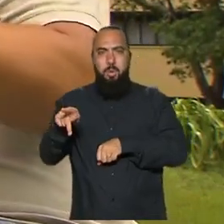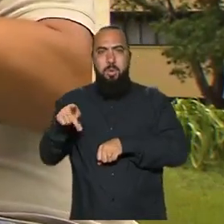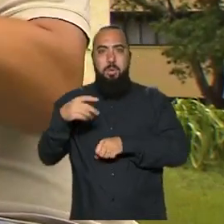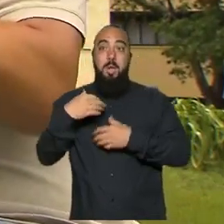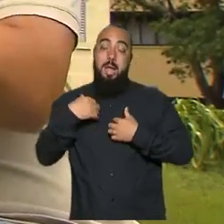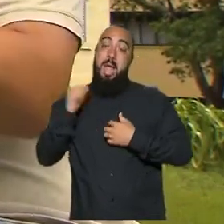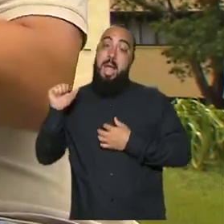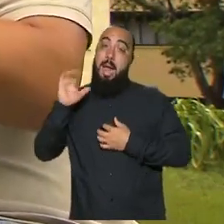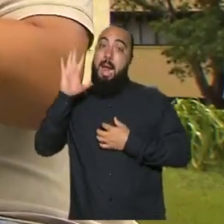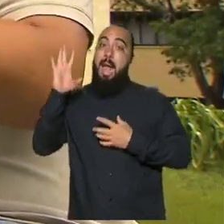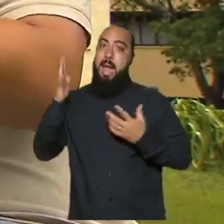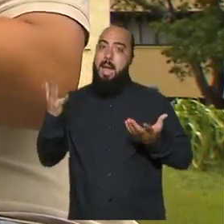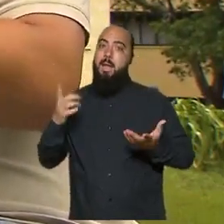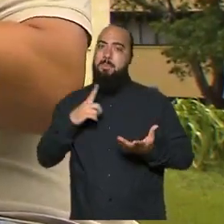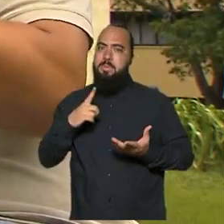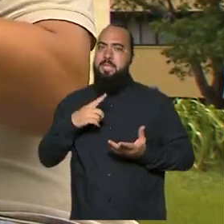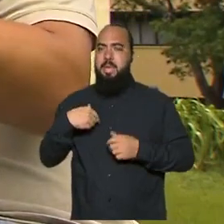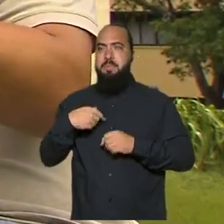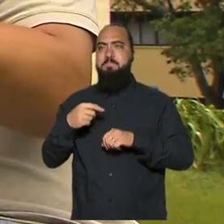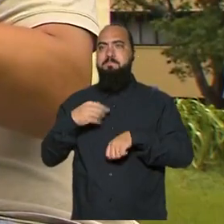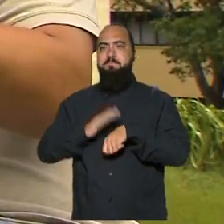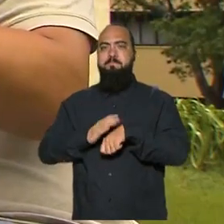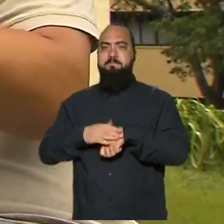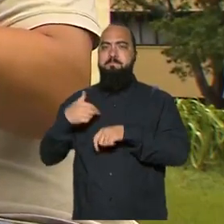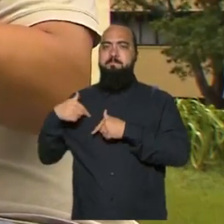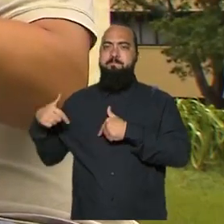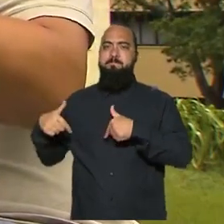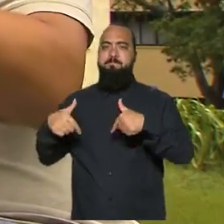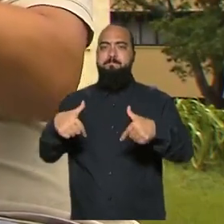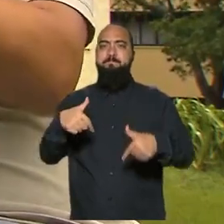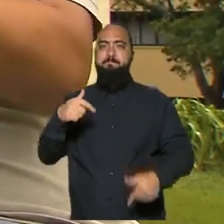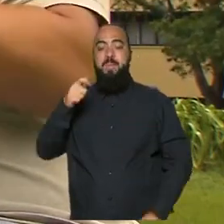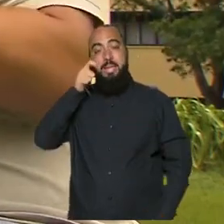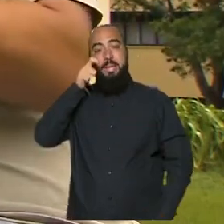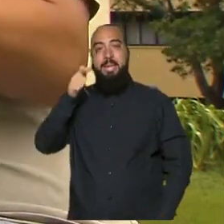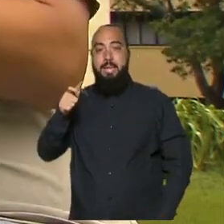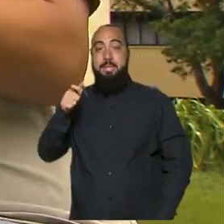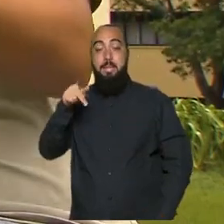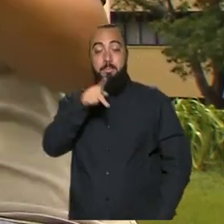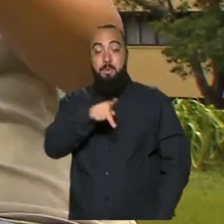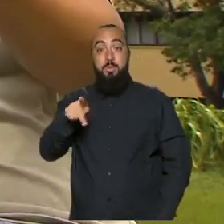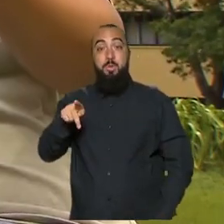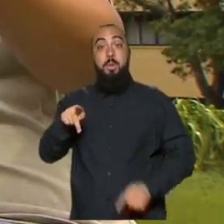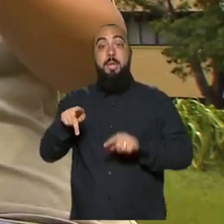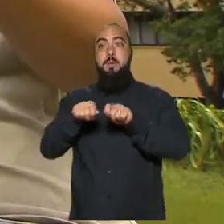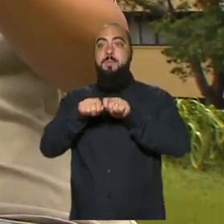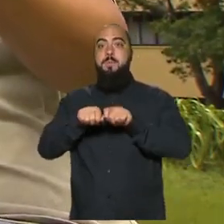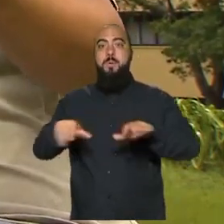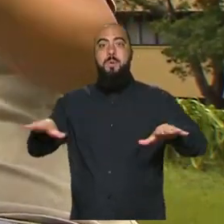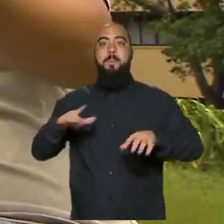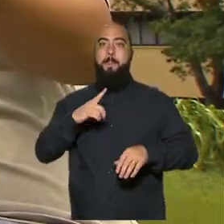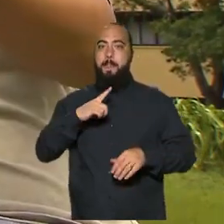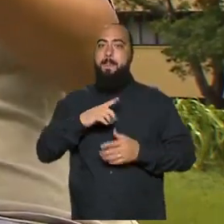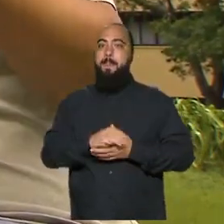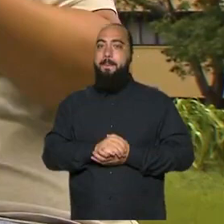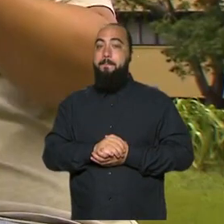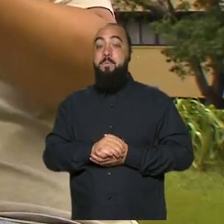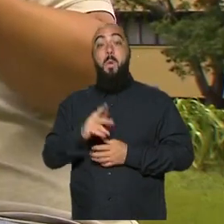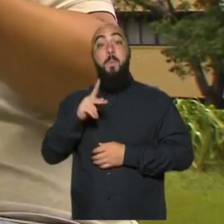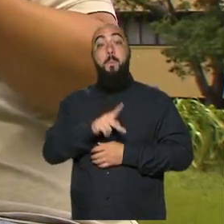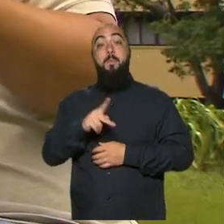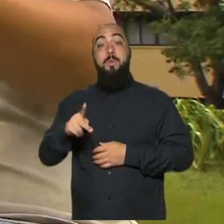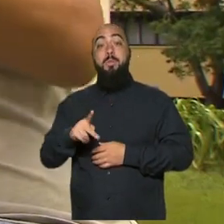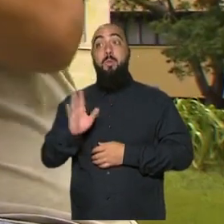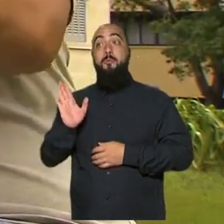é muito caro, que é algo que eu toco bastante, porque o professor é um multiplicador. Então quando o professor